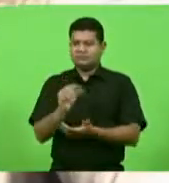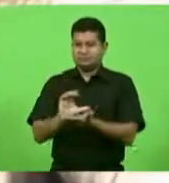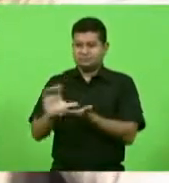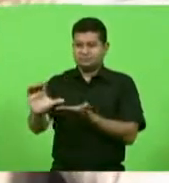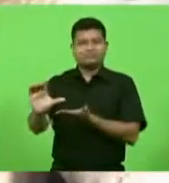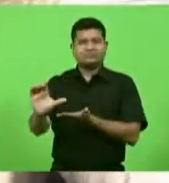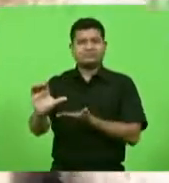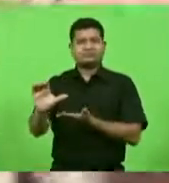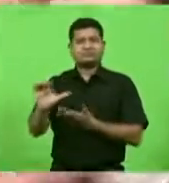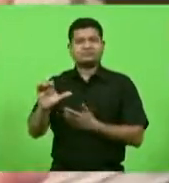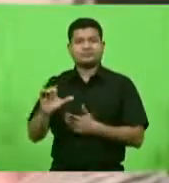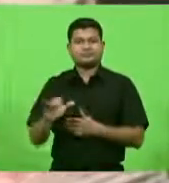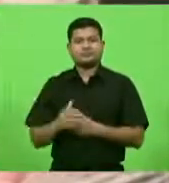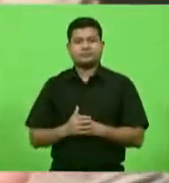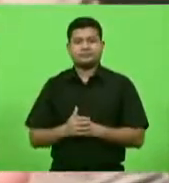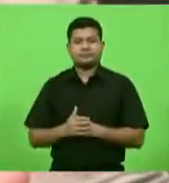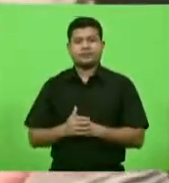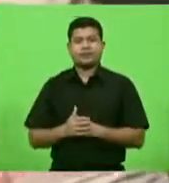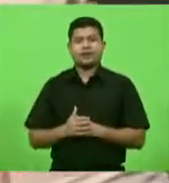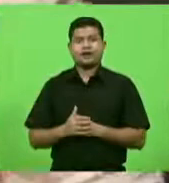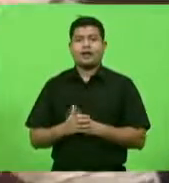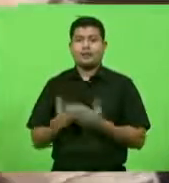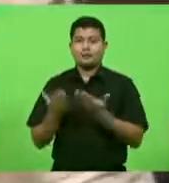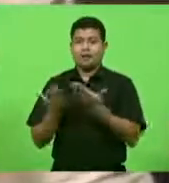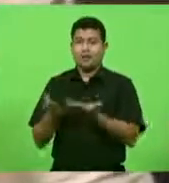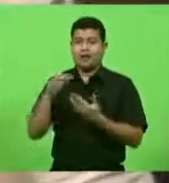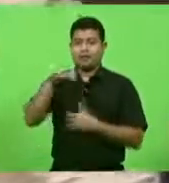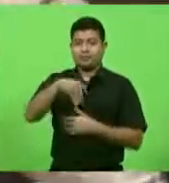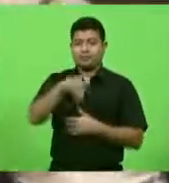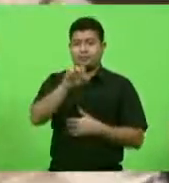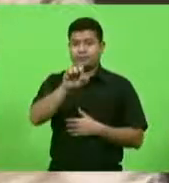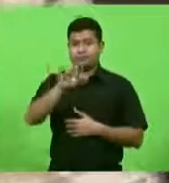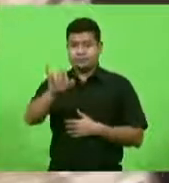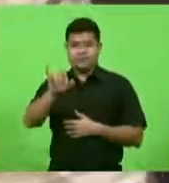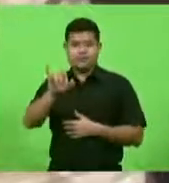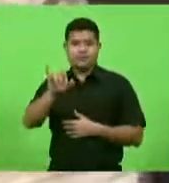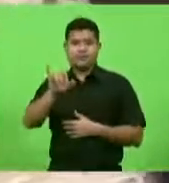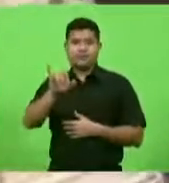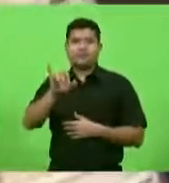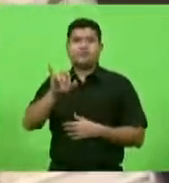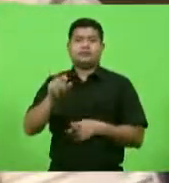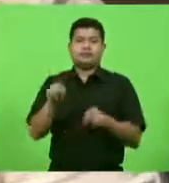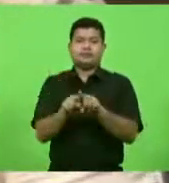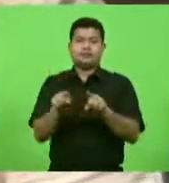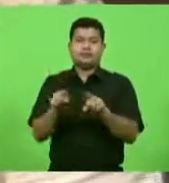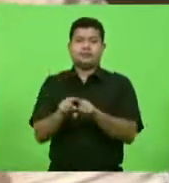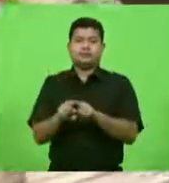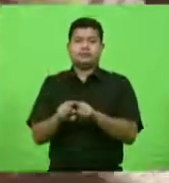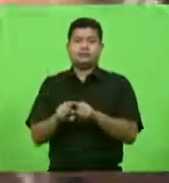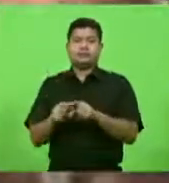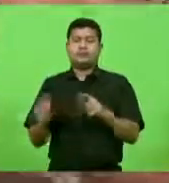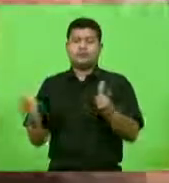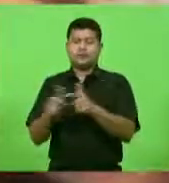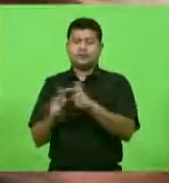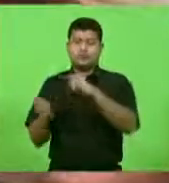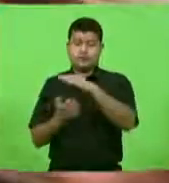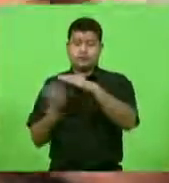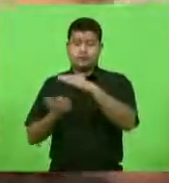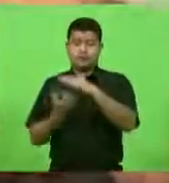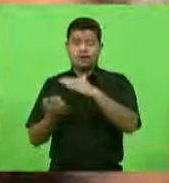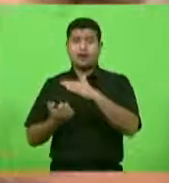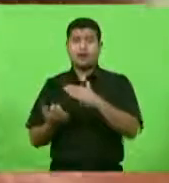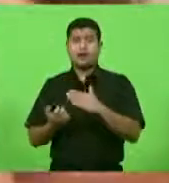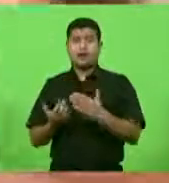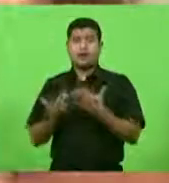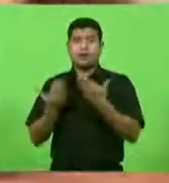de reais para micro empreendedores individuais e para o pequeno empreendedor na ordem para o